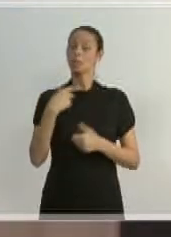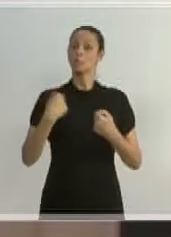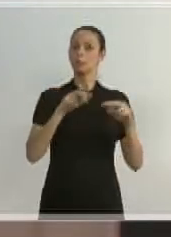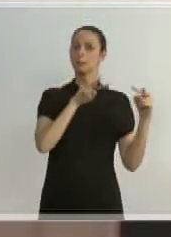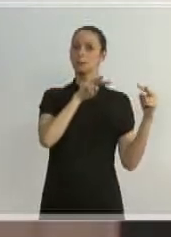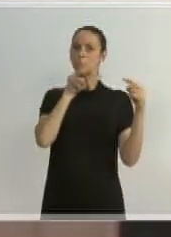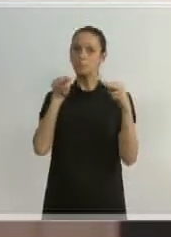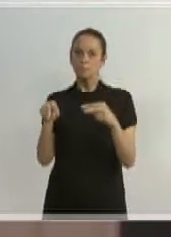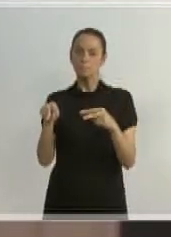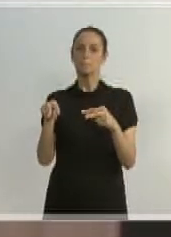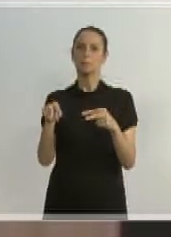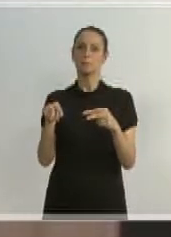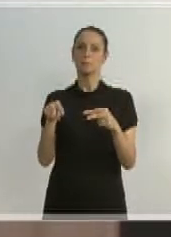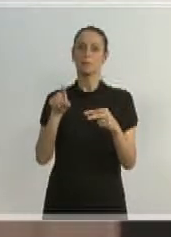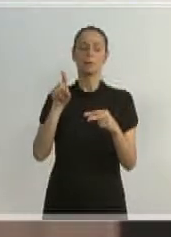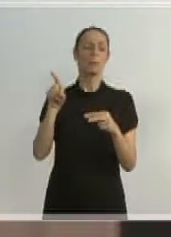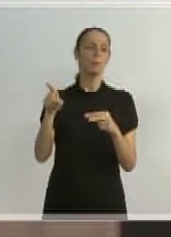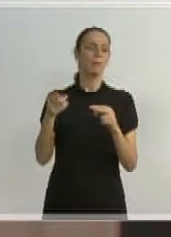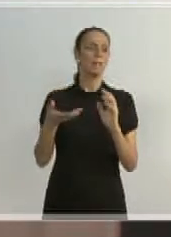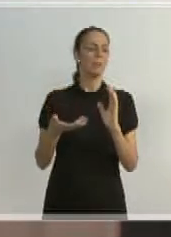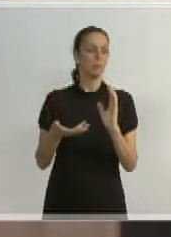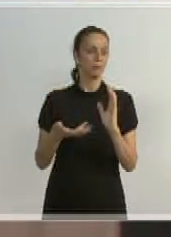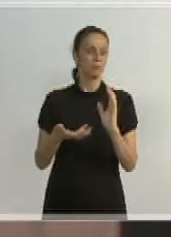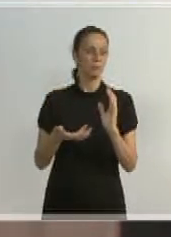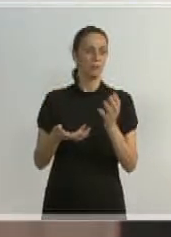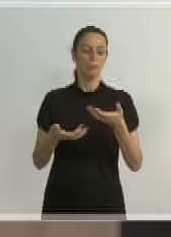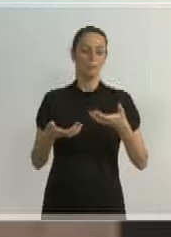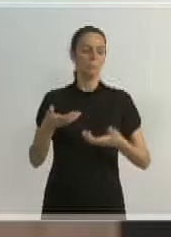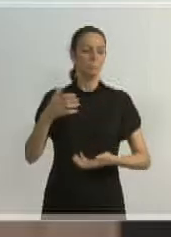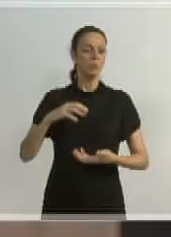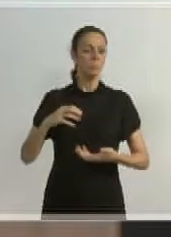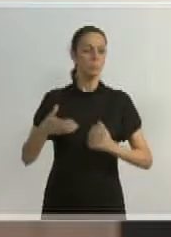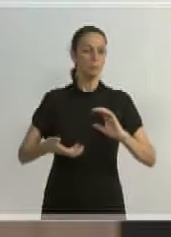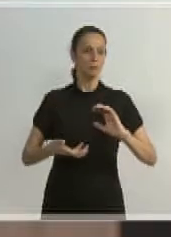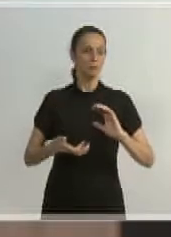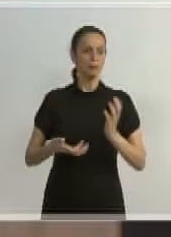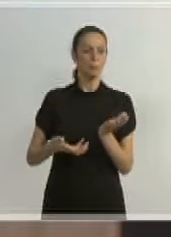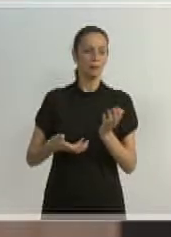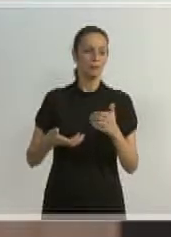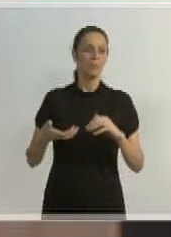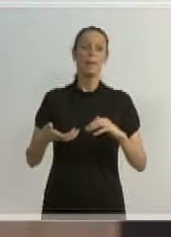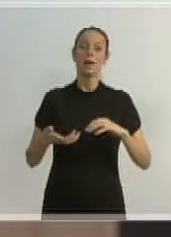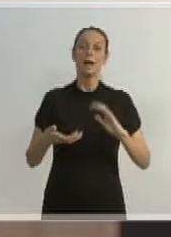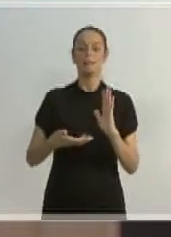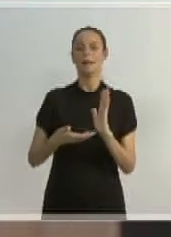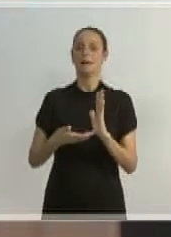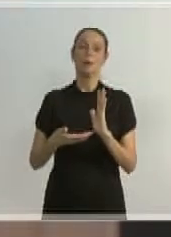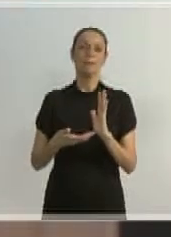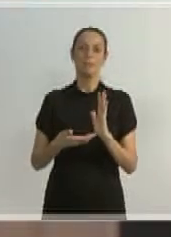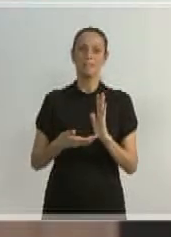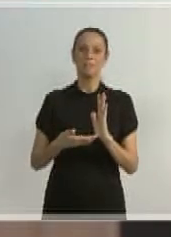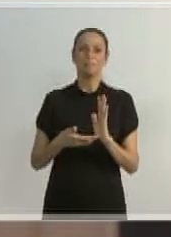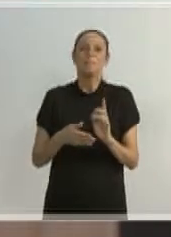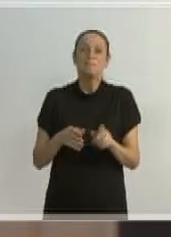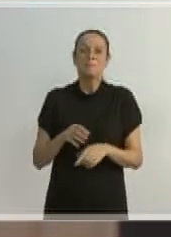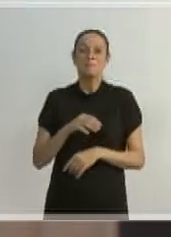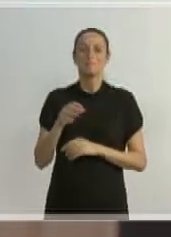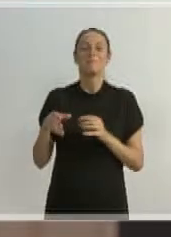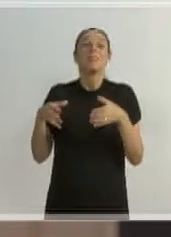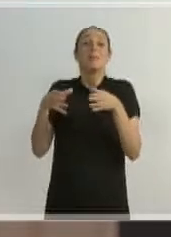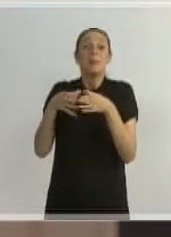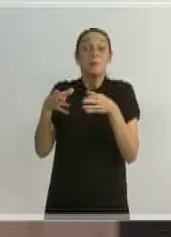voltados, sim, para o Congresso. Temos que estar atentos, porque já, infelizmente, dos nossos colegas parlamentares,